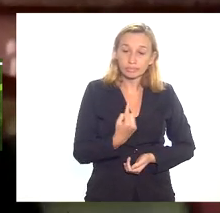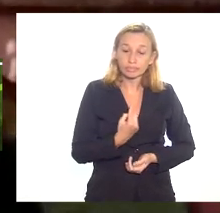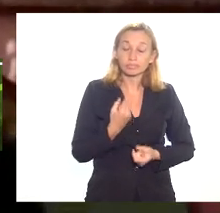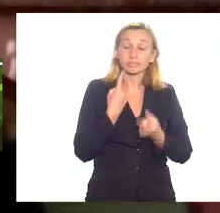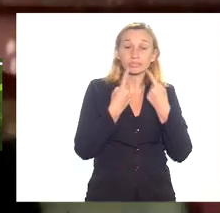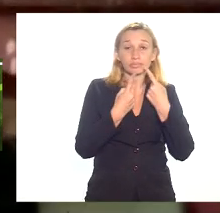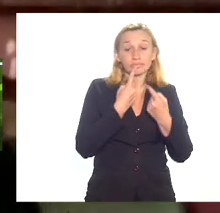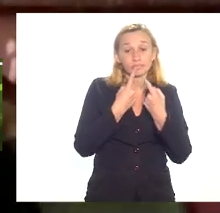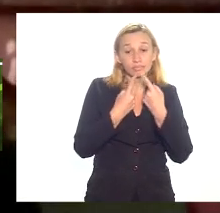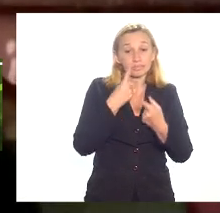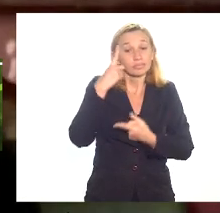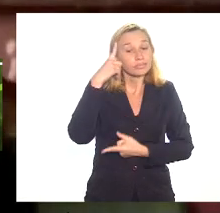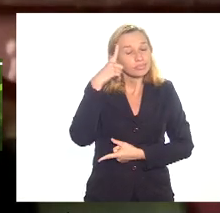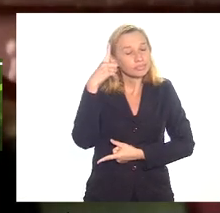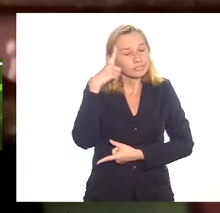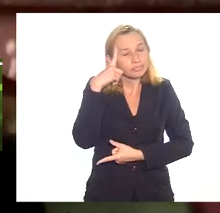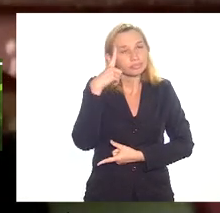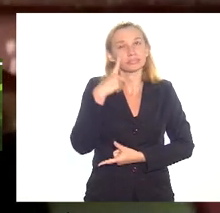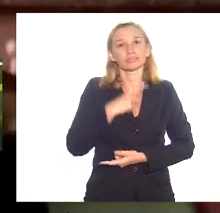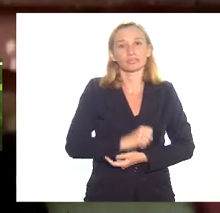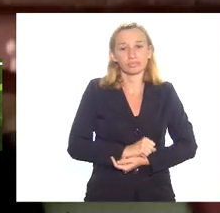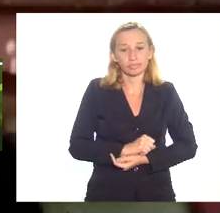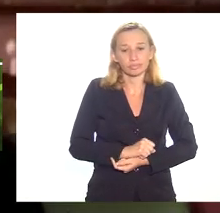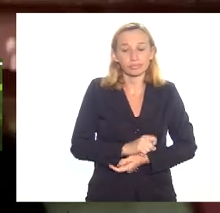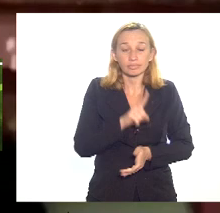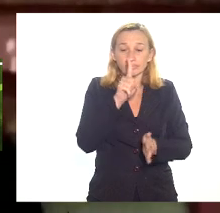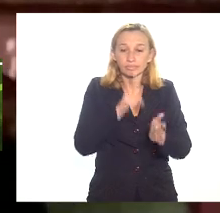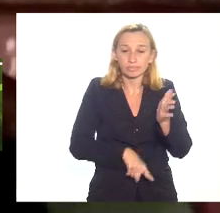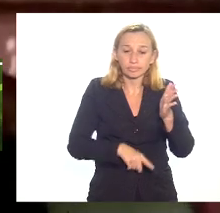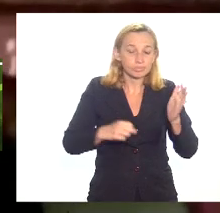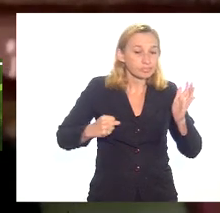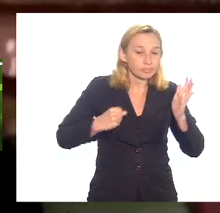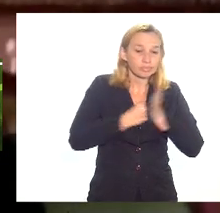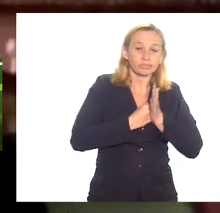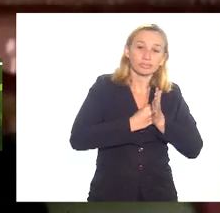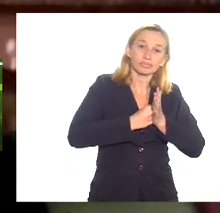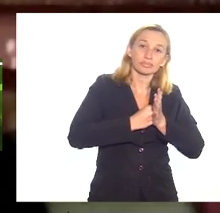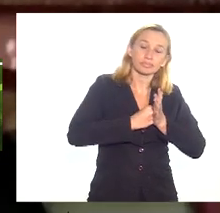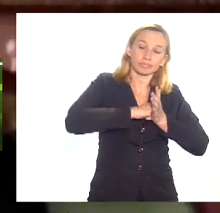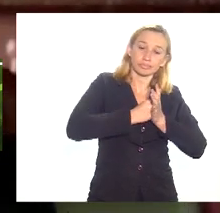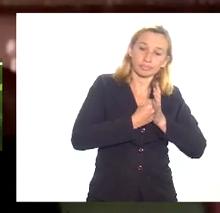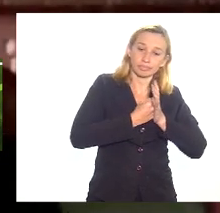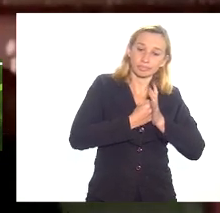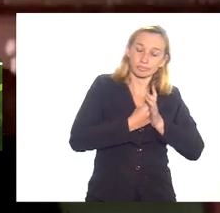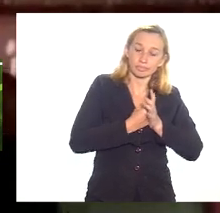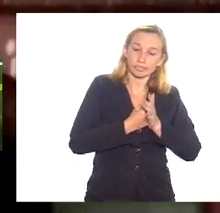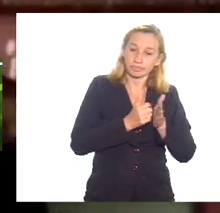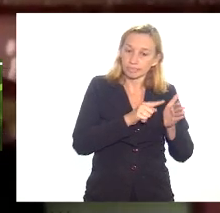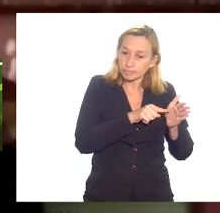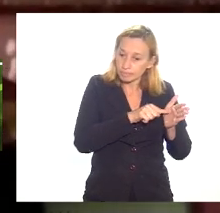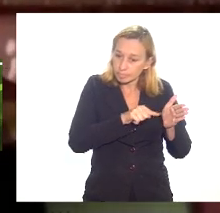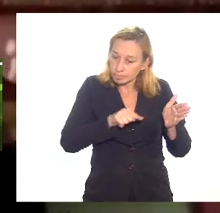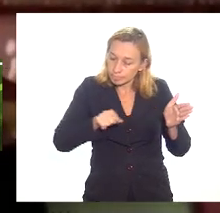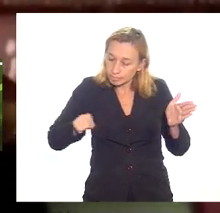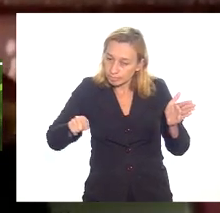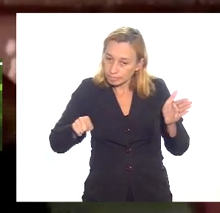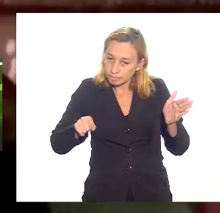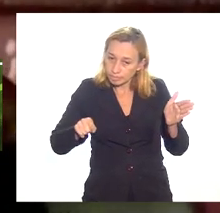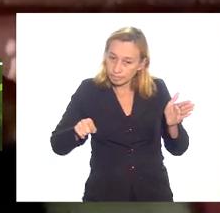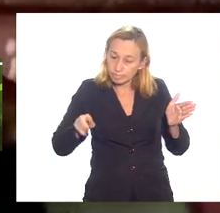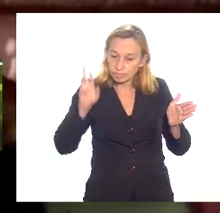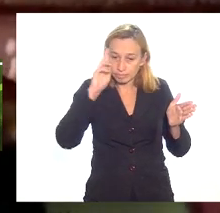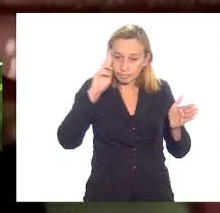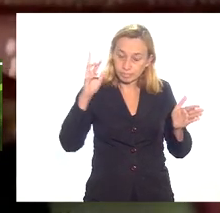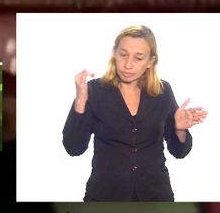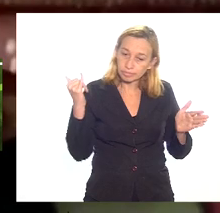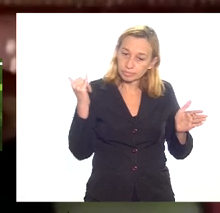discutindo e pensando a diminuição do impacto dessa linha do tempo que vossa excelência traça